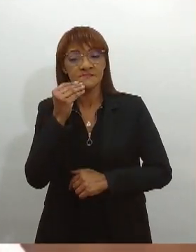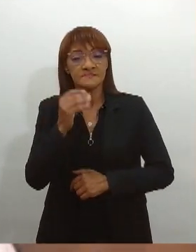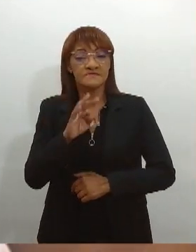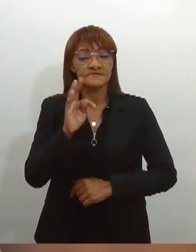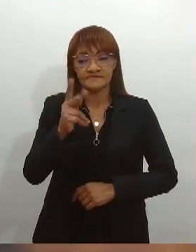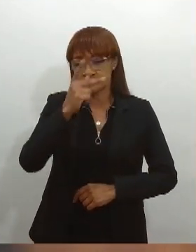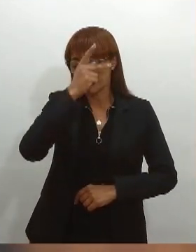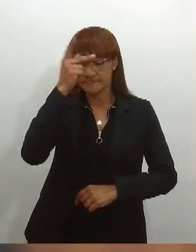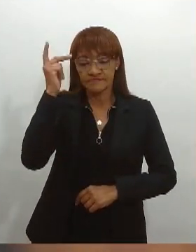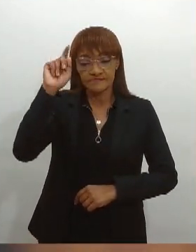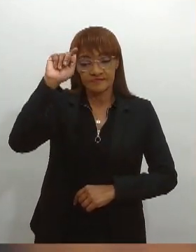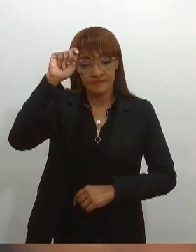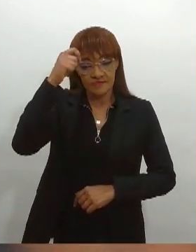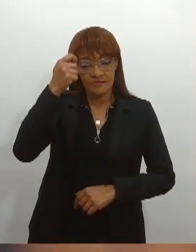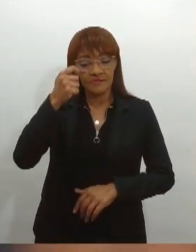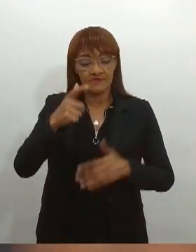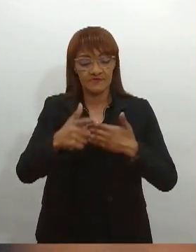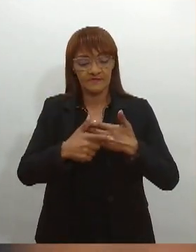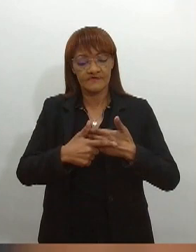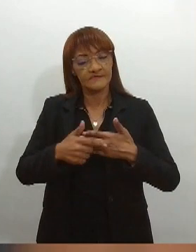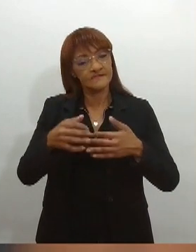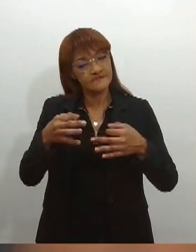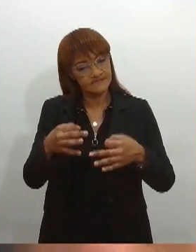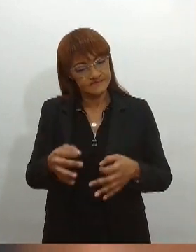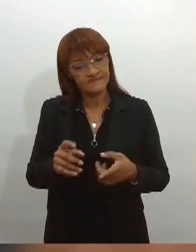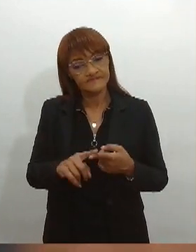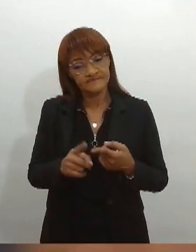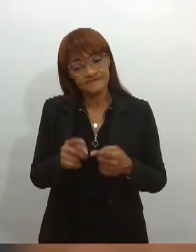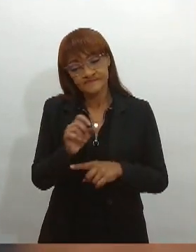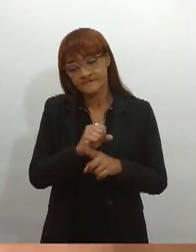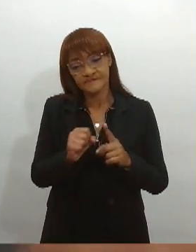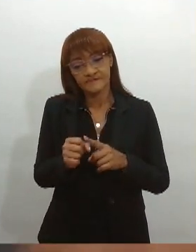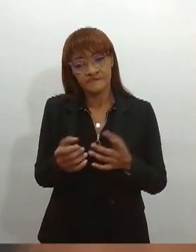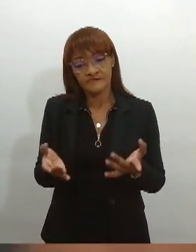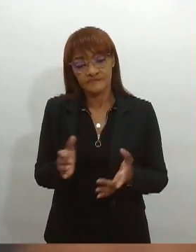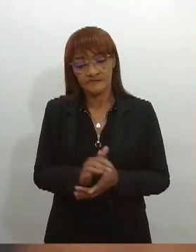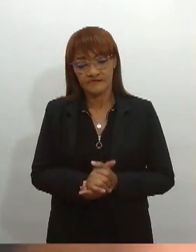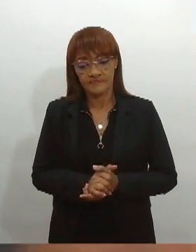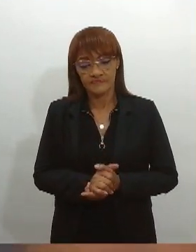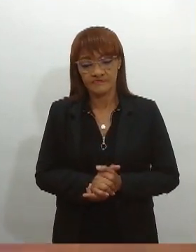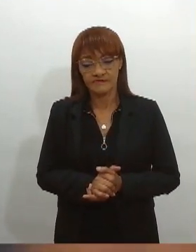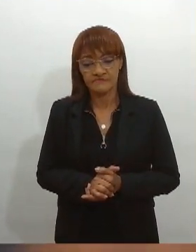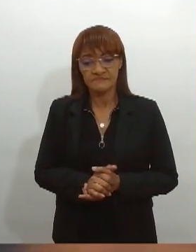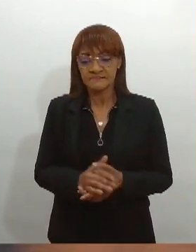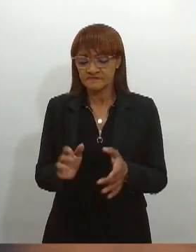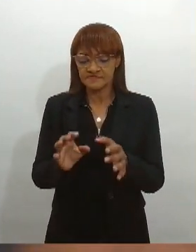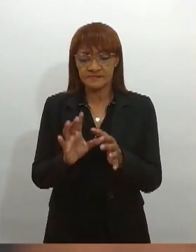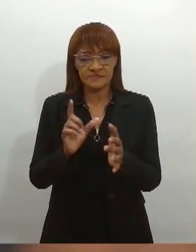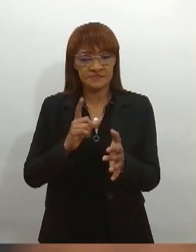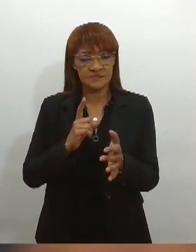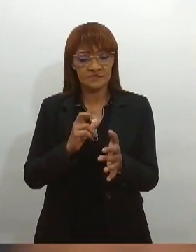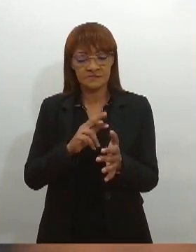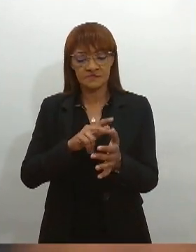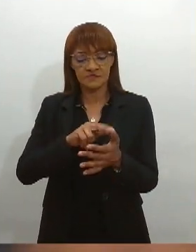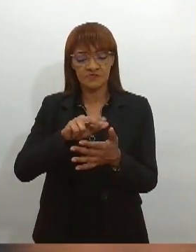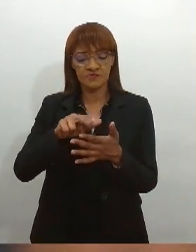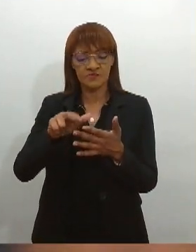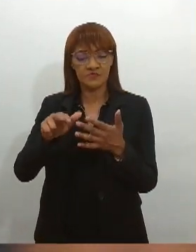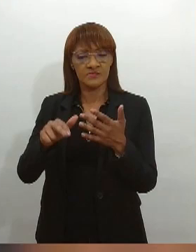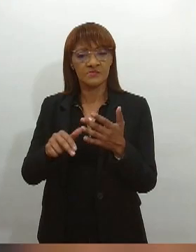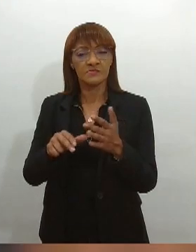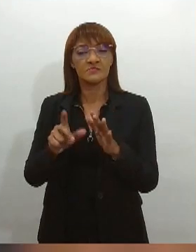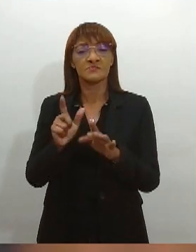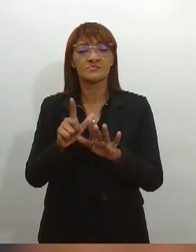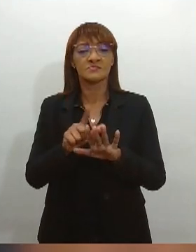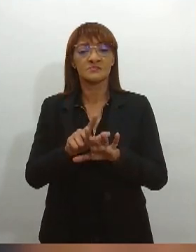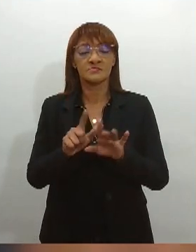o papel de protagonistas na nossa sociedade. Então, nós temos legislação à vontade para que a situação seja modificada passo a